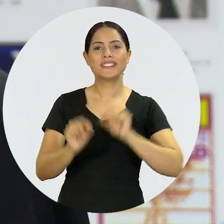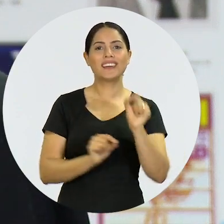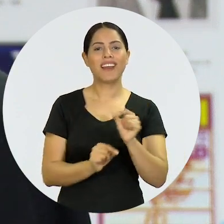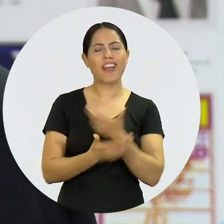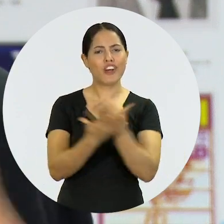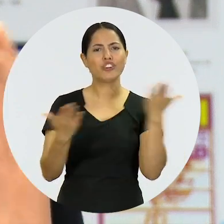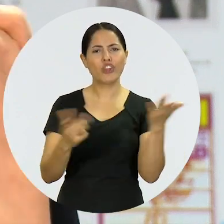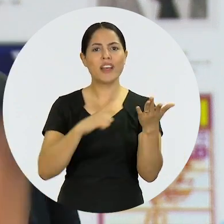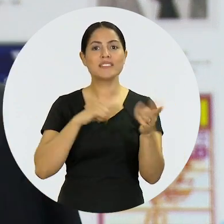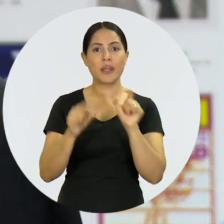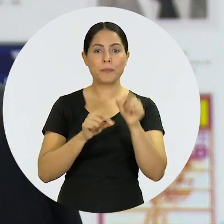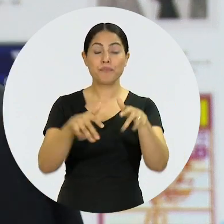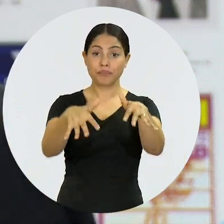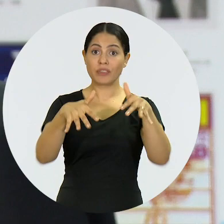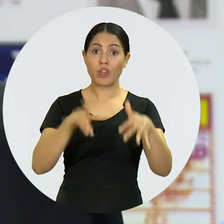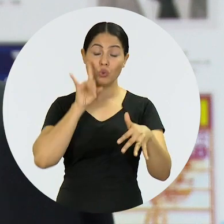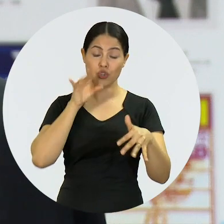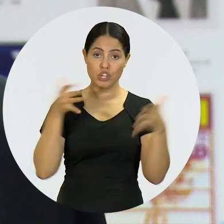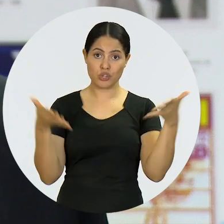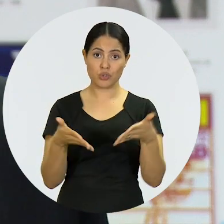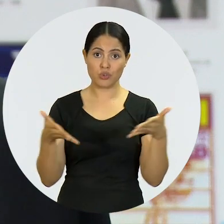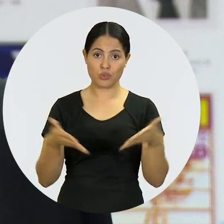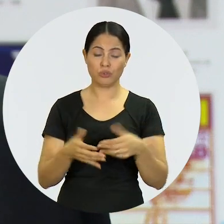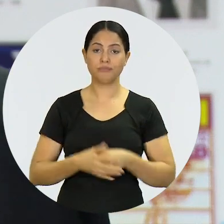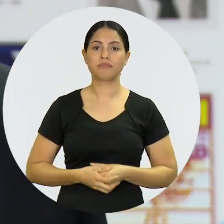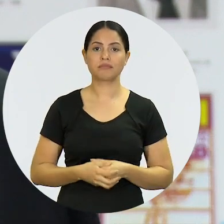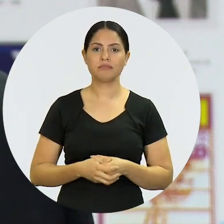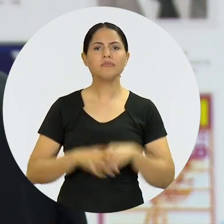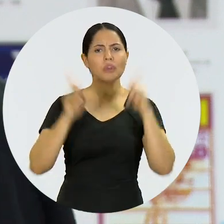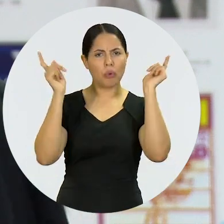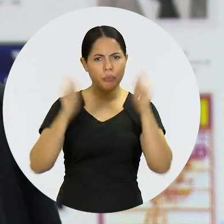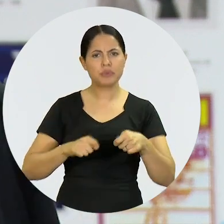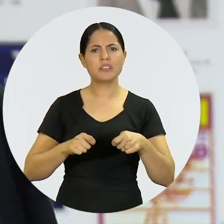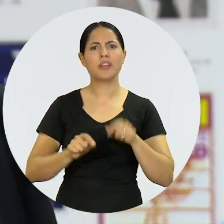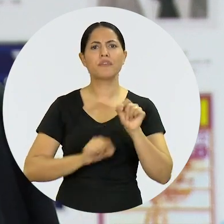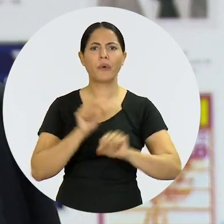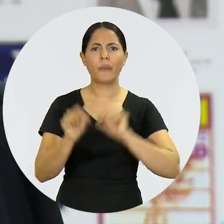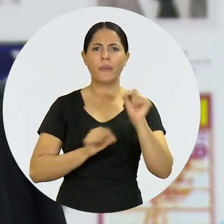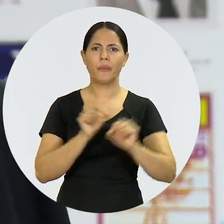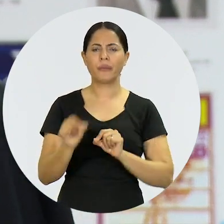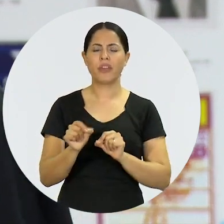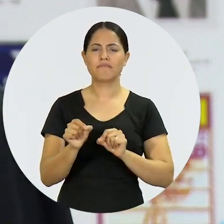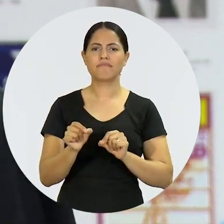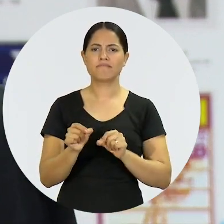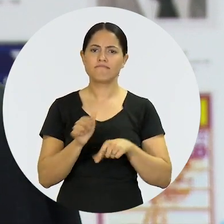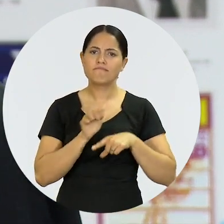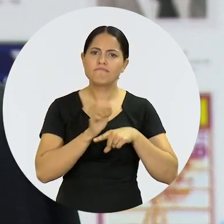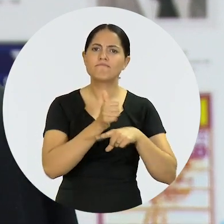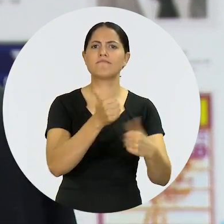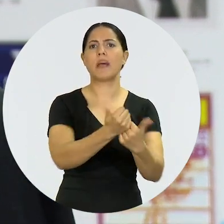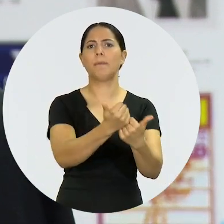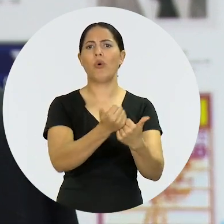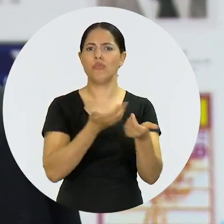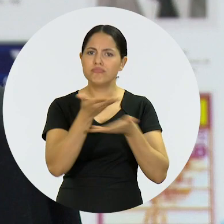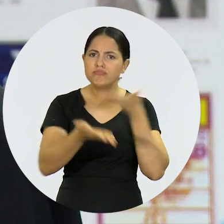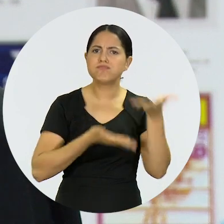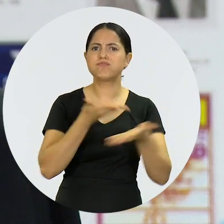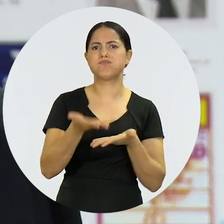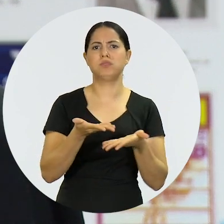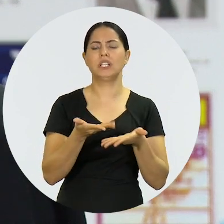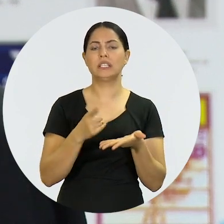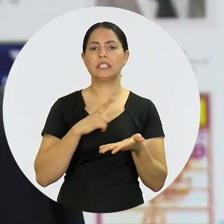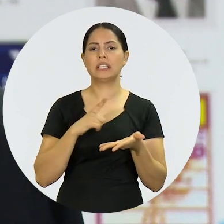E com isso nós trouxemos aqui para o pleno na data de hoje a possibilidade de nós intervirmos